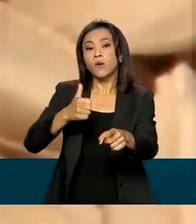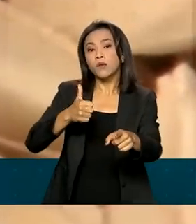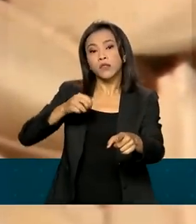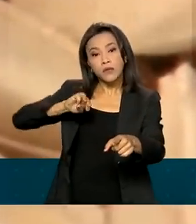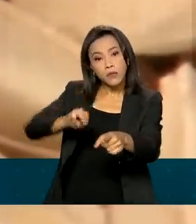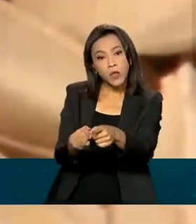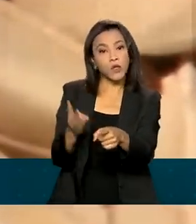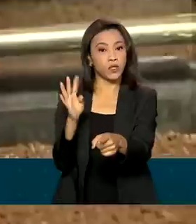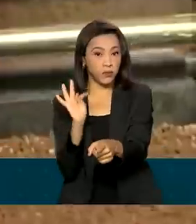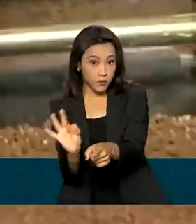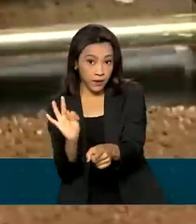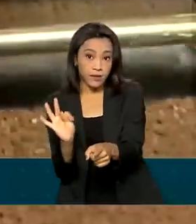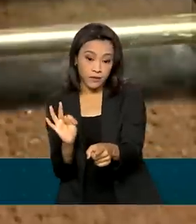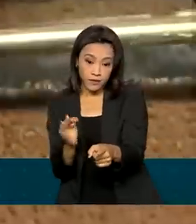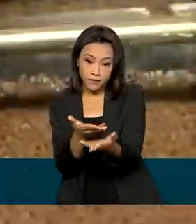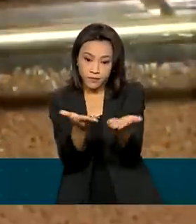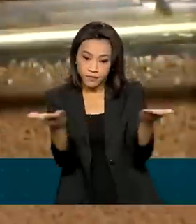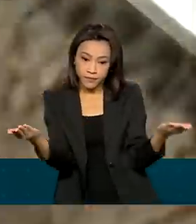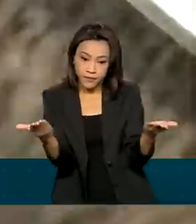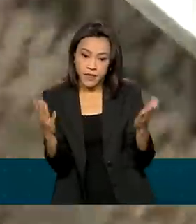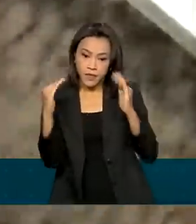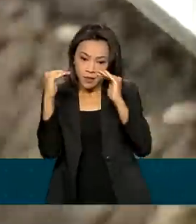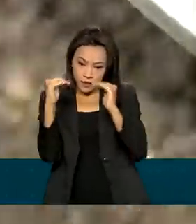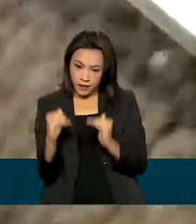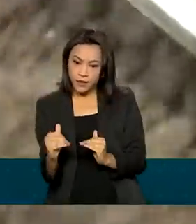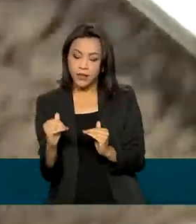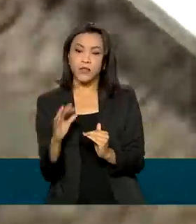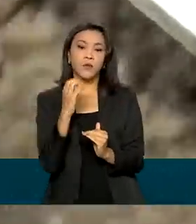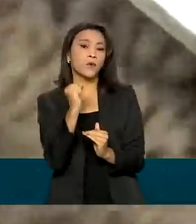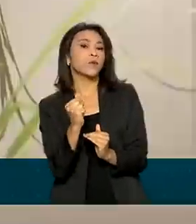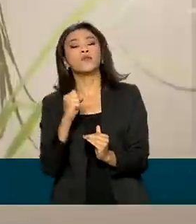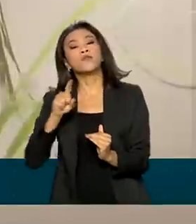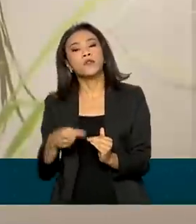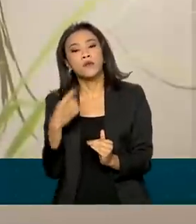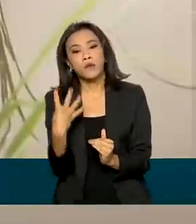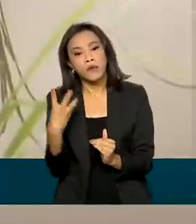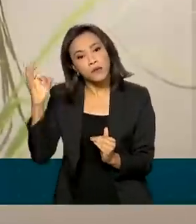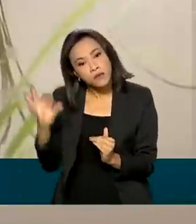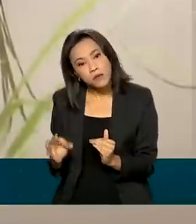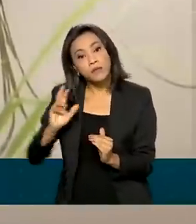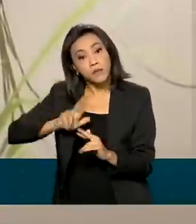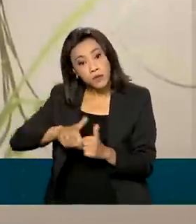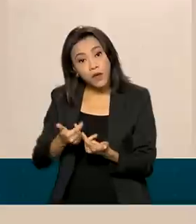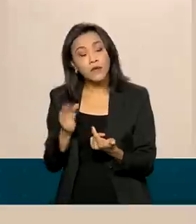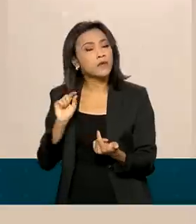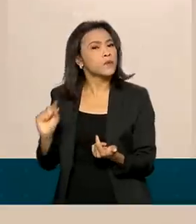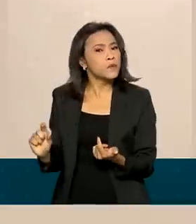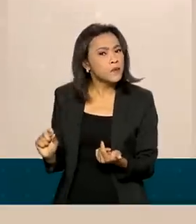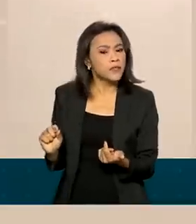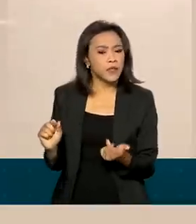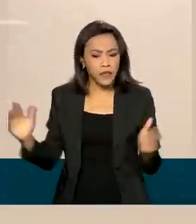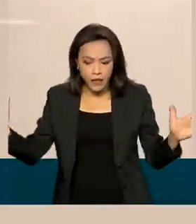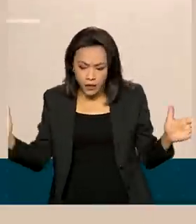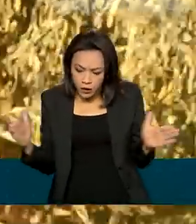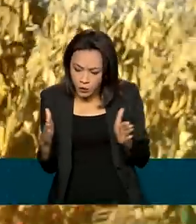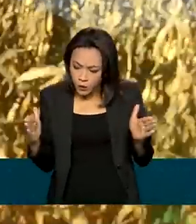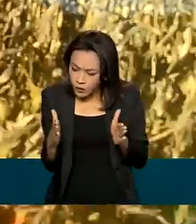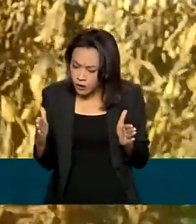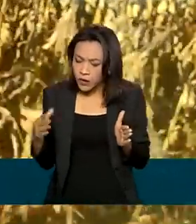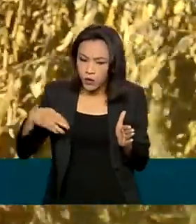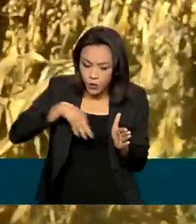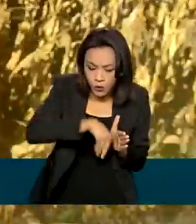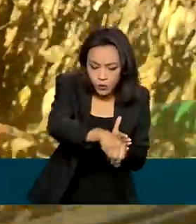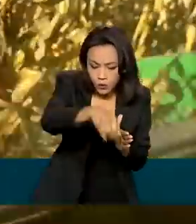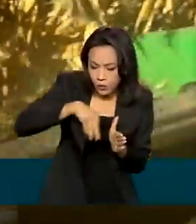toneladas de grãos, queda de 8,4% devido à redução da área plantada. A